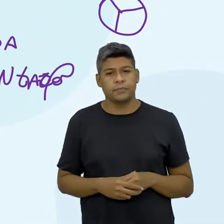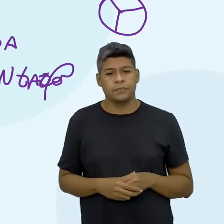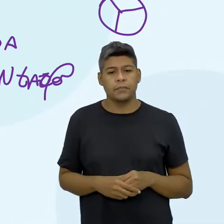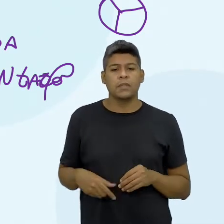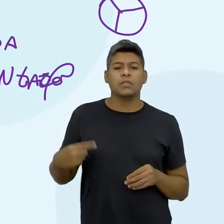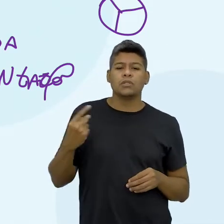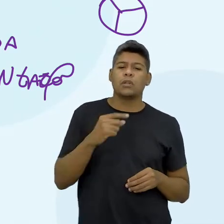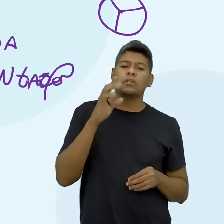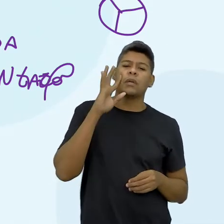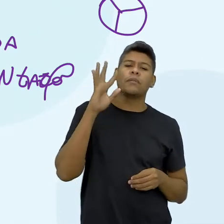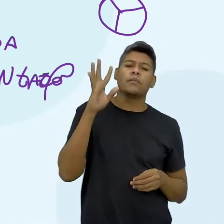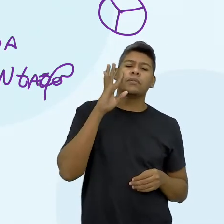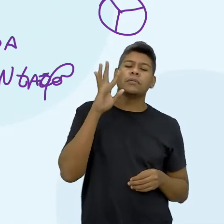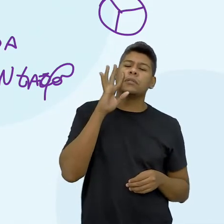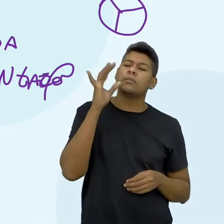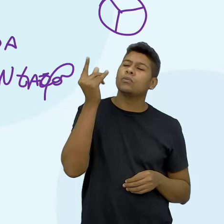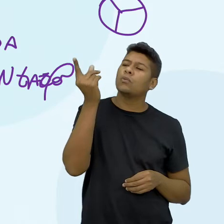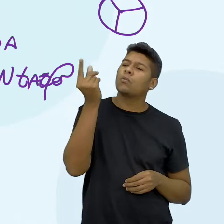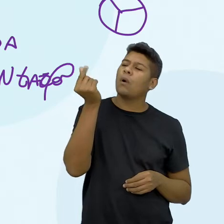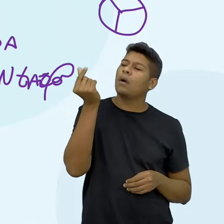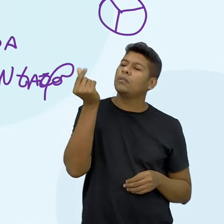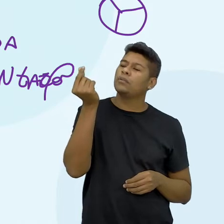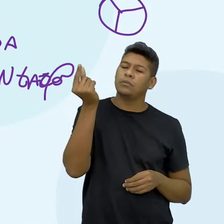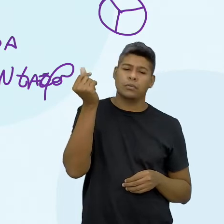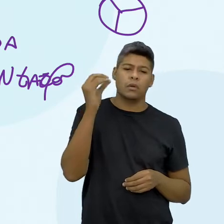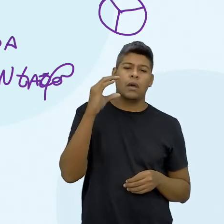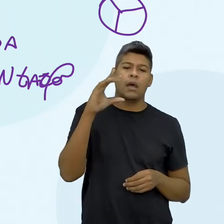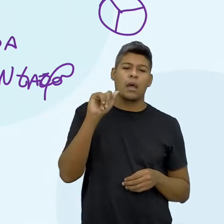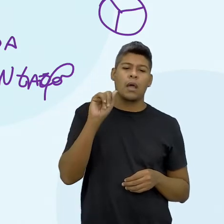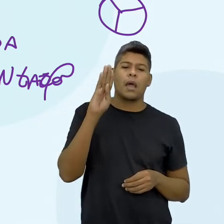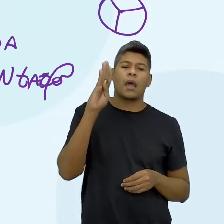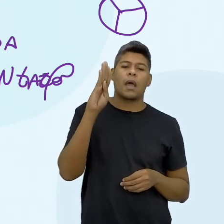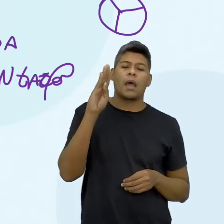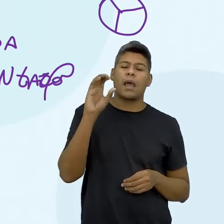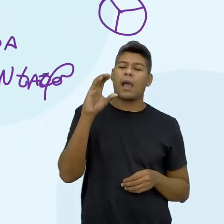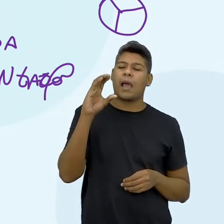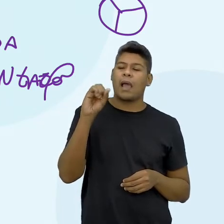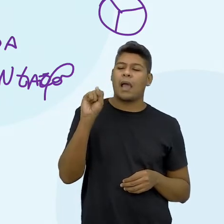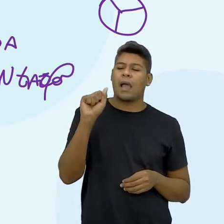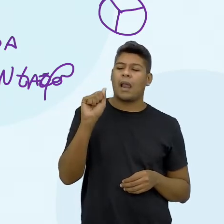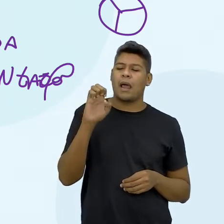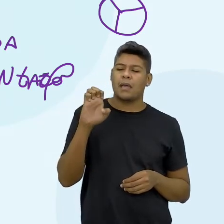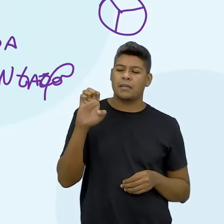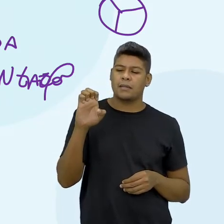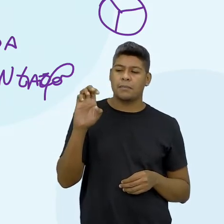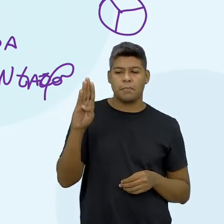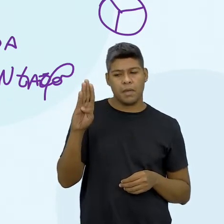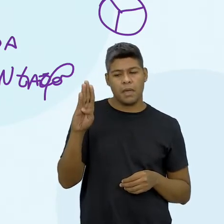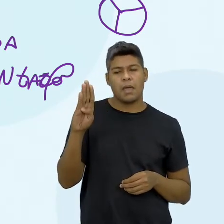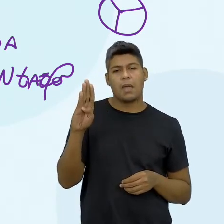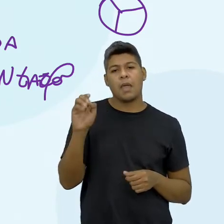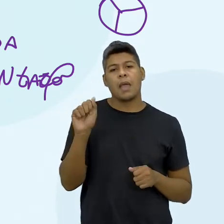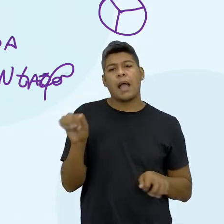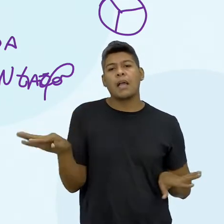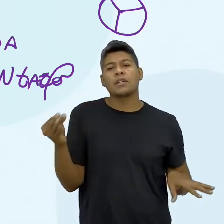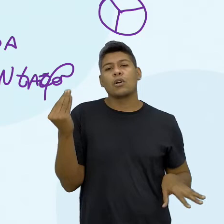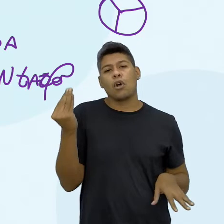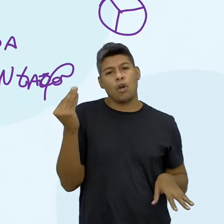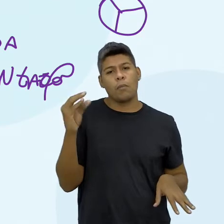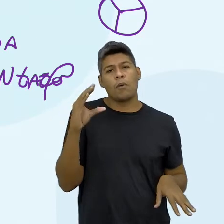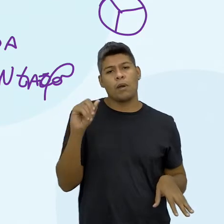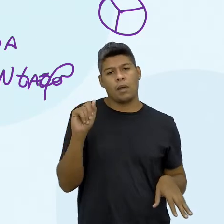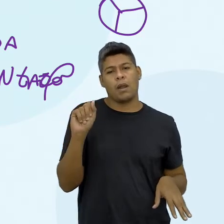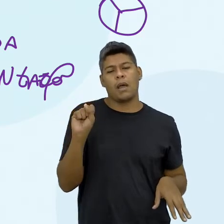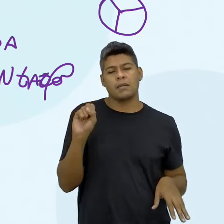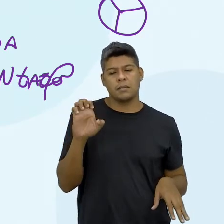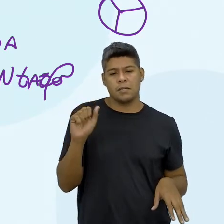refletimos, né? Quanto que a classe D gasta, quanto que a classe A gasta aí, lembrando que